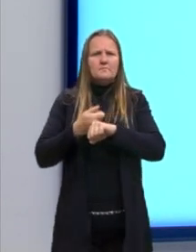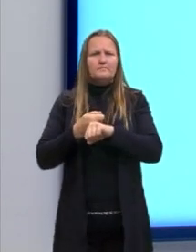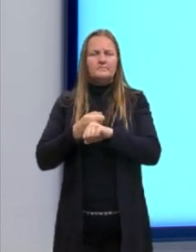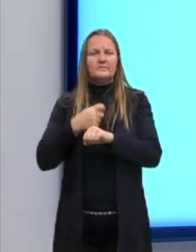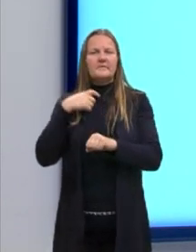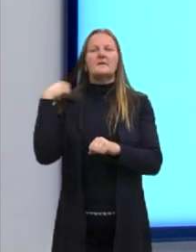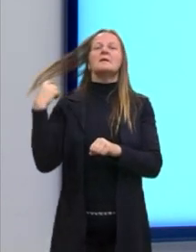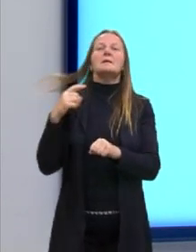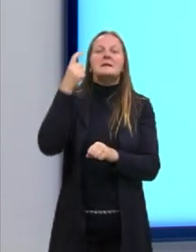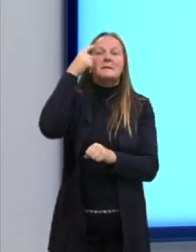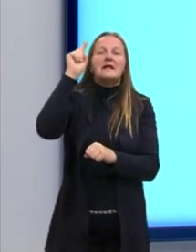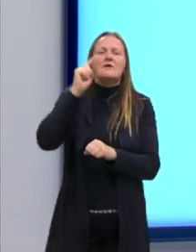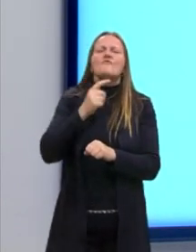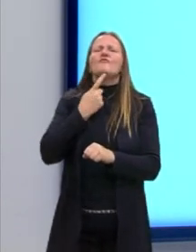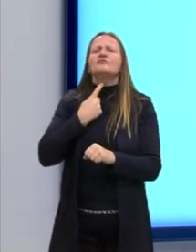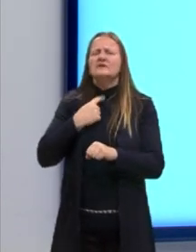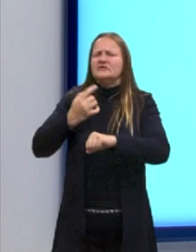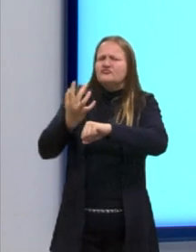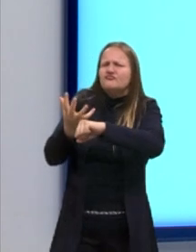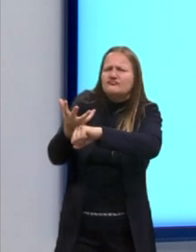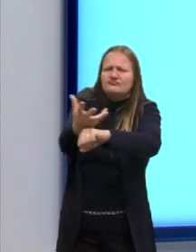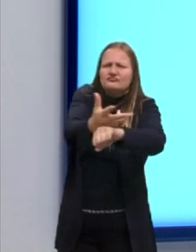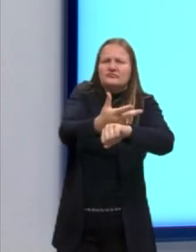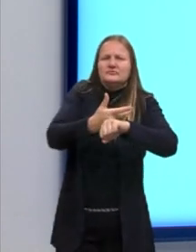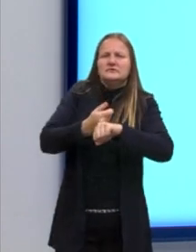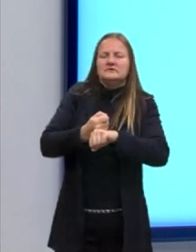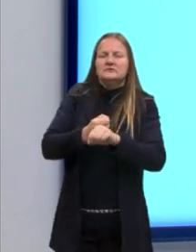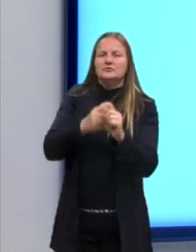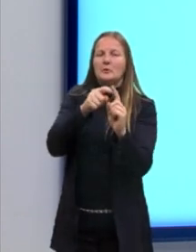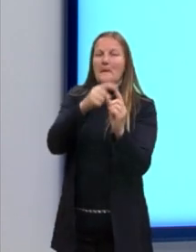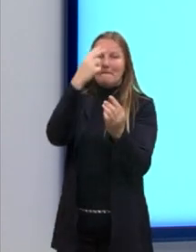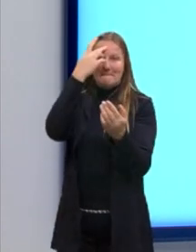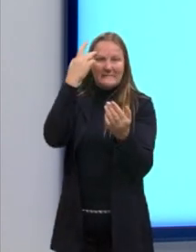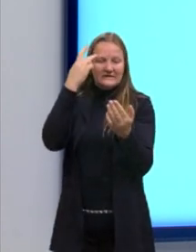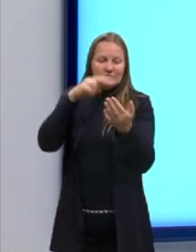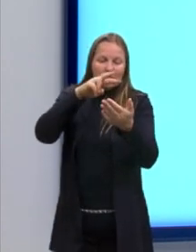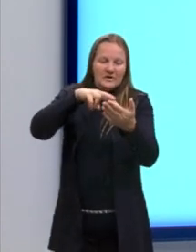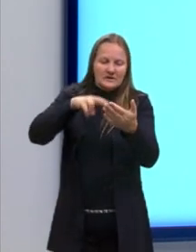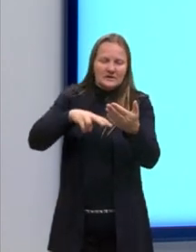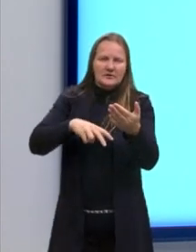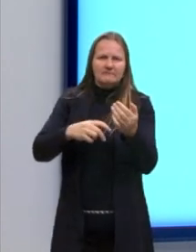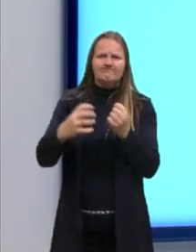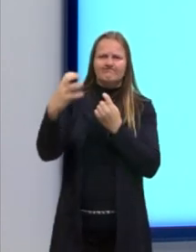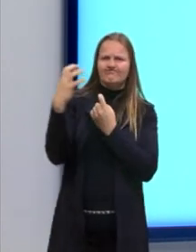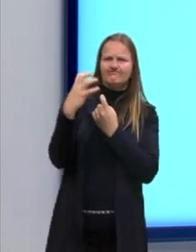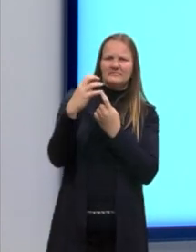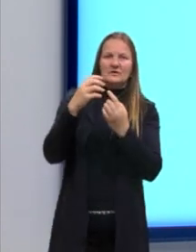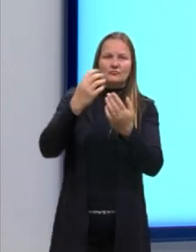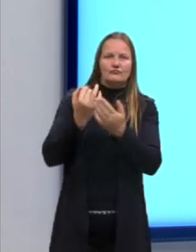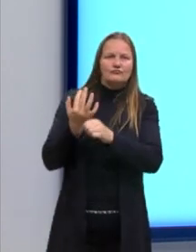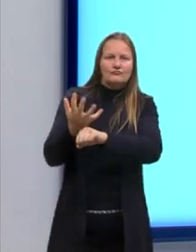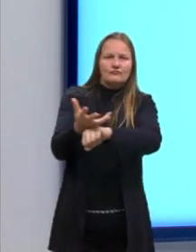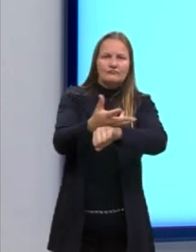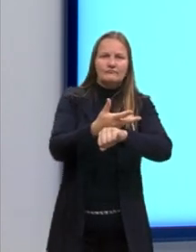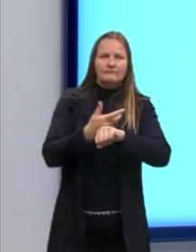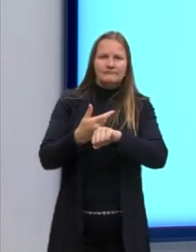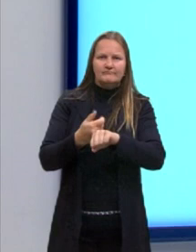de convencer o outro, pretendida de forma mais incisiva, se dá pelo emprego.